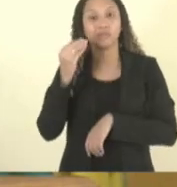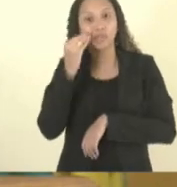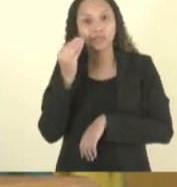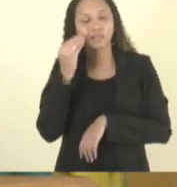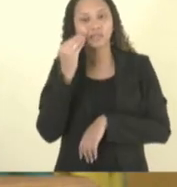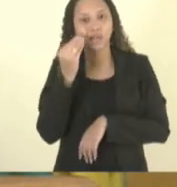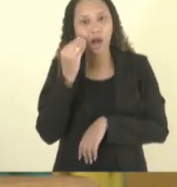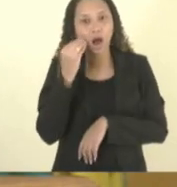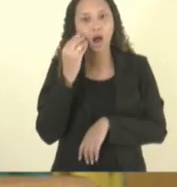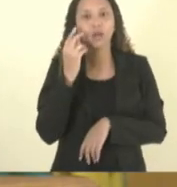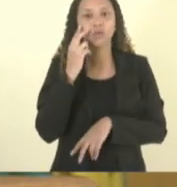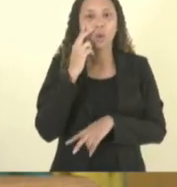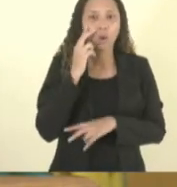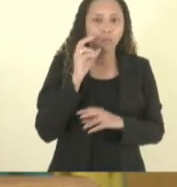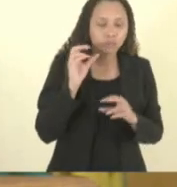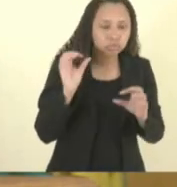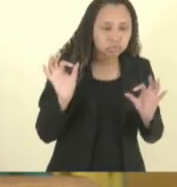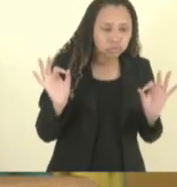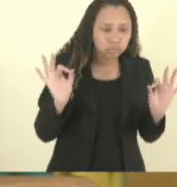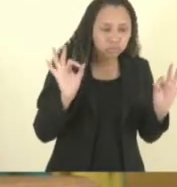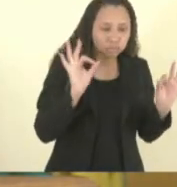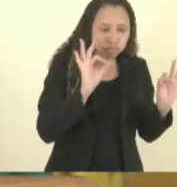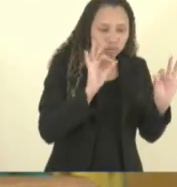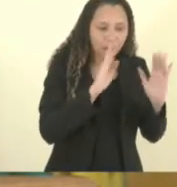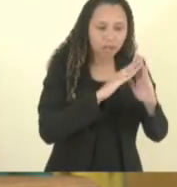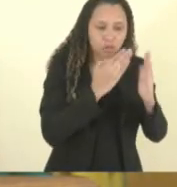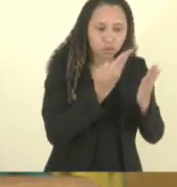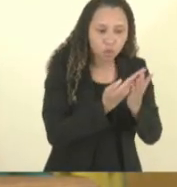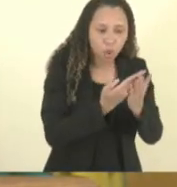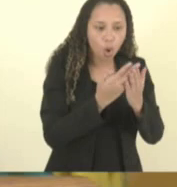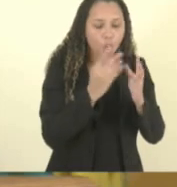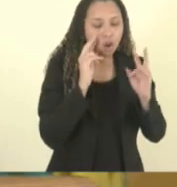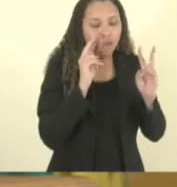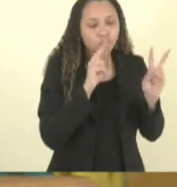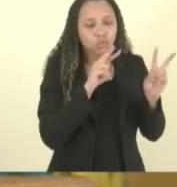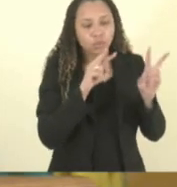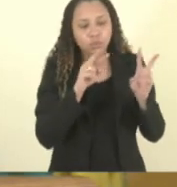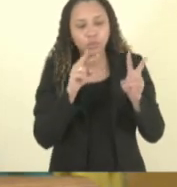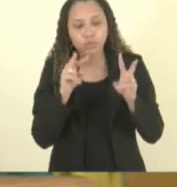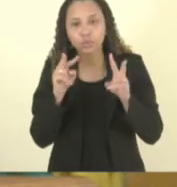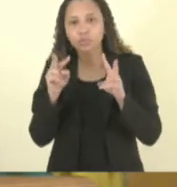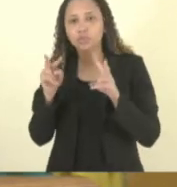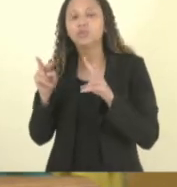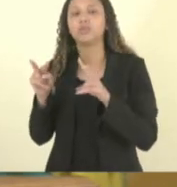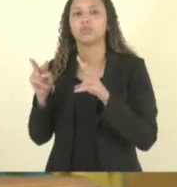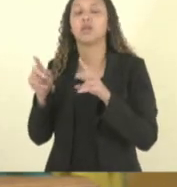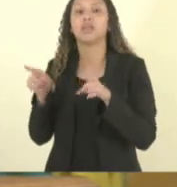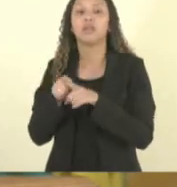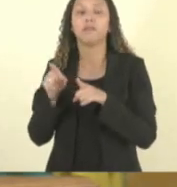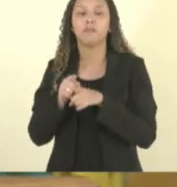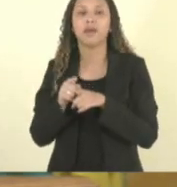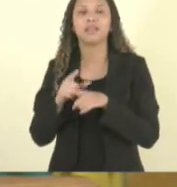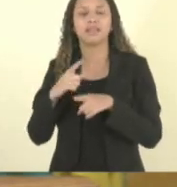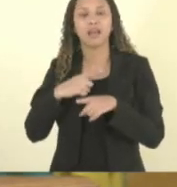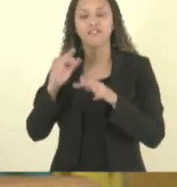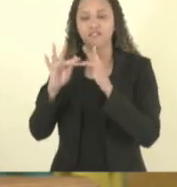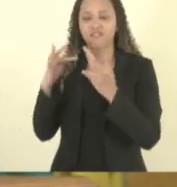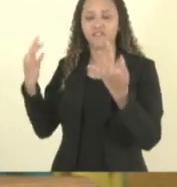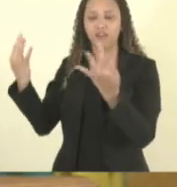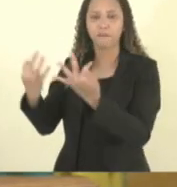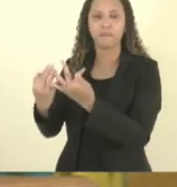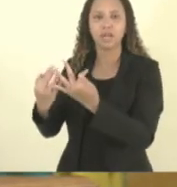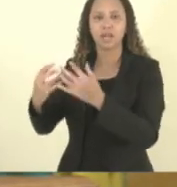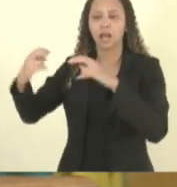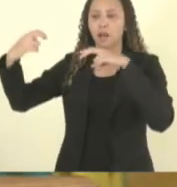cada escola no seu tempo e a gente também tem feito muitas escutas de famílias para a gente